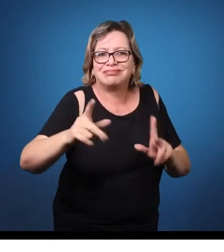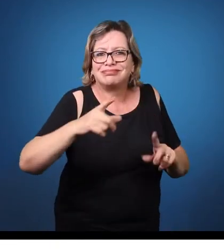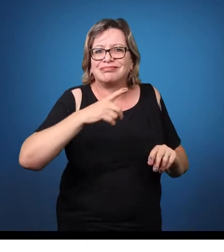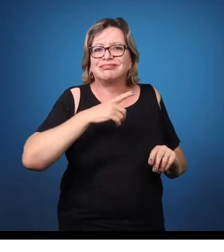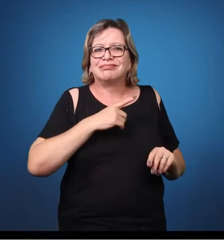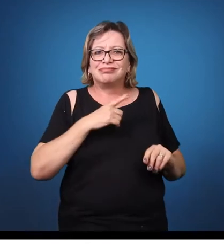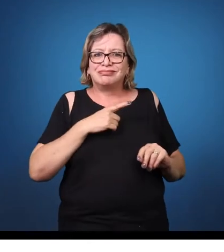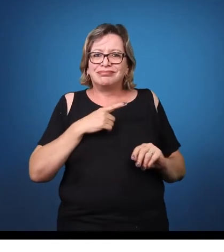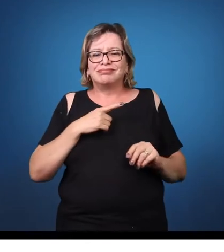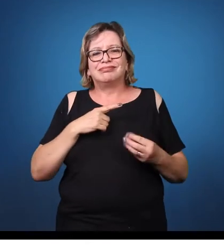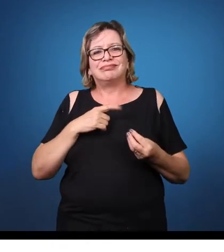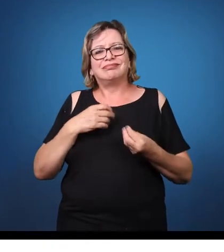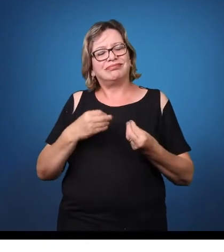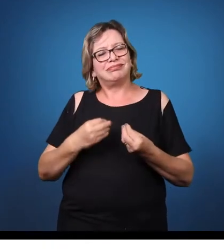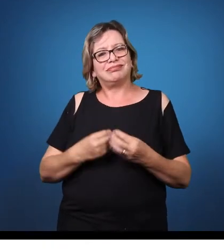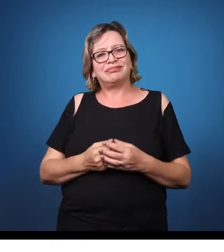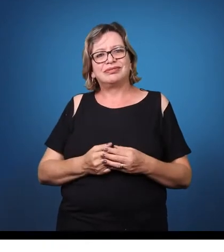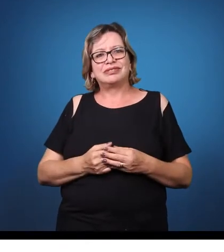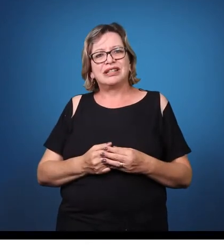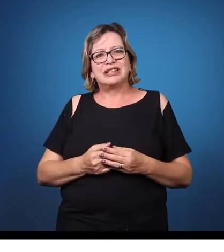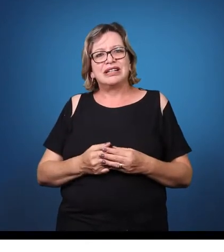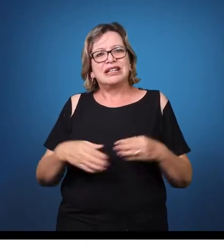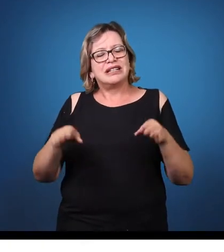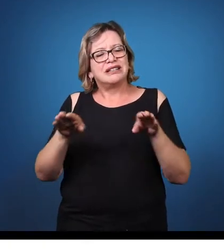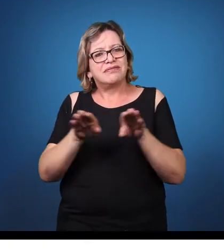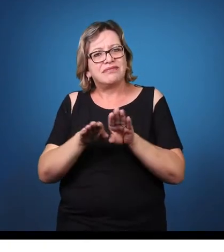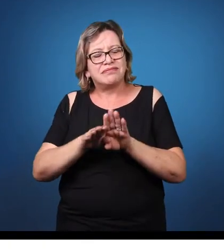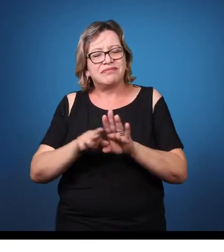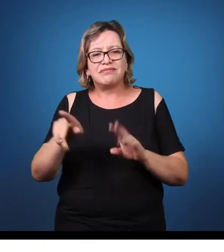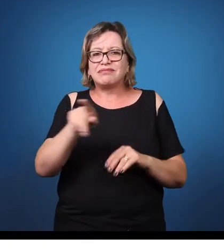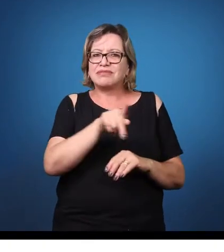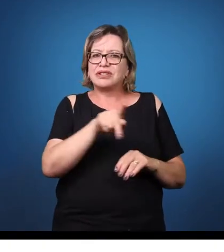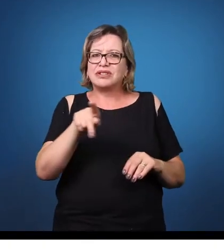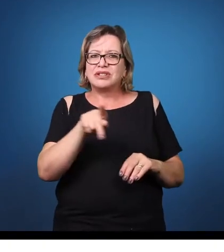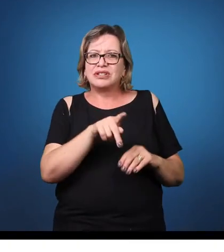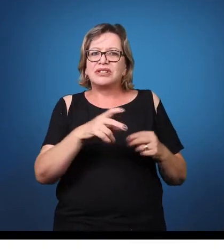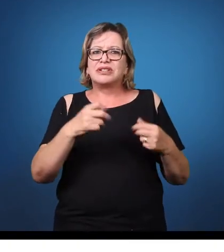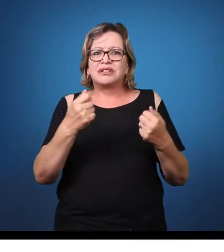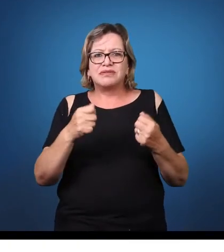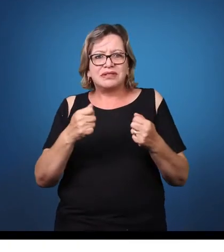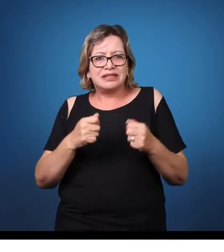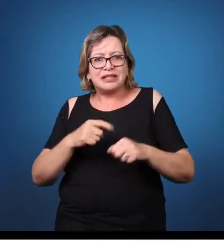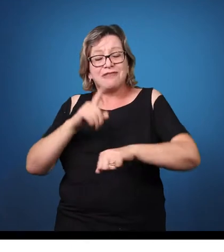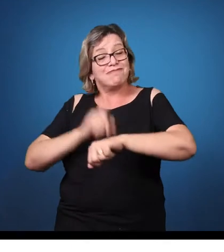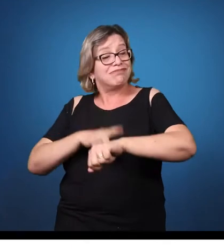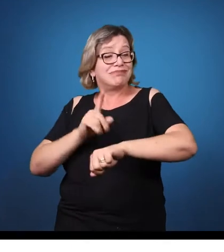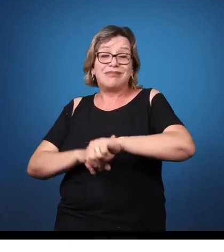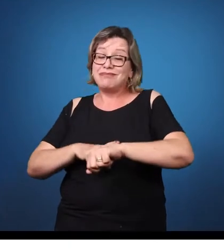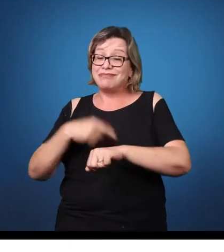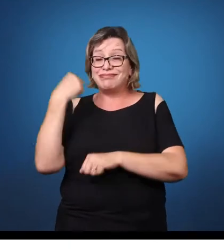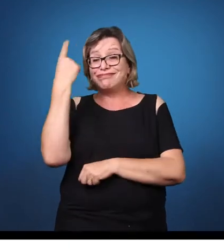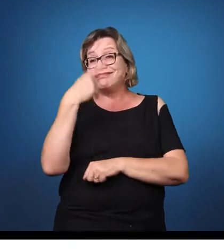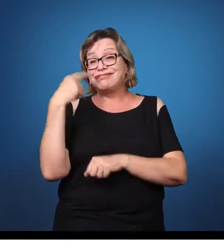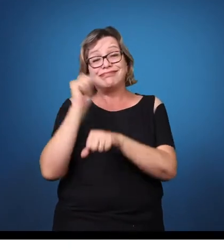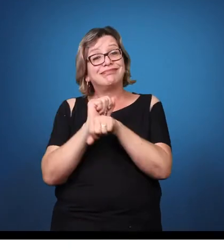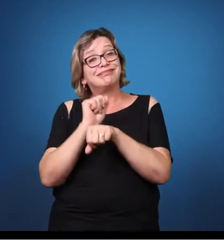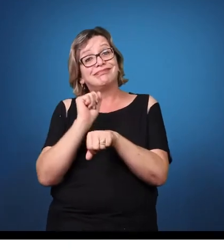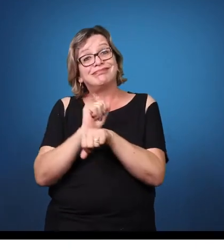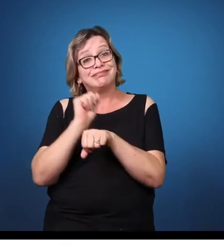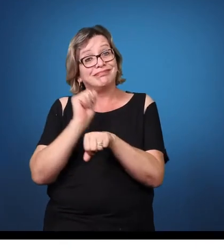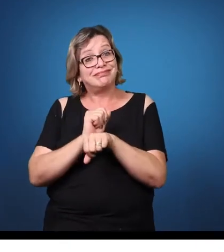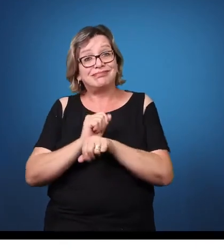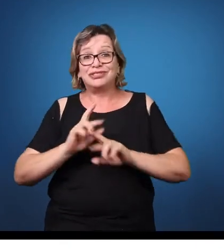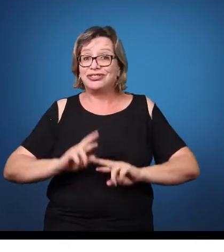porque ele é mais lento para aprender. Então, o professor, a gente sabe na instituição que são muitos conteúdos, são